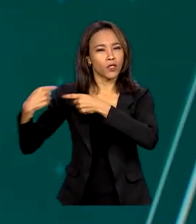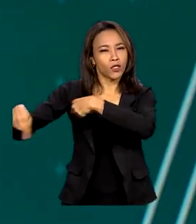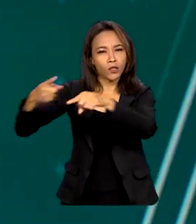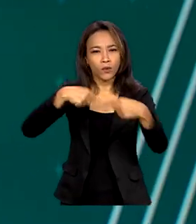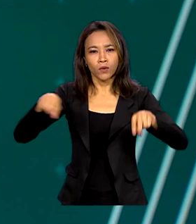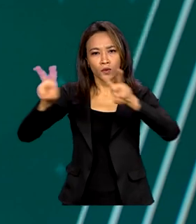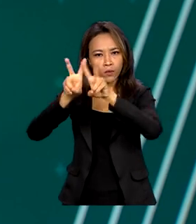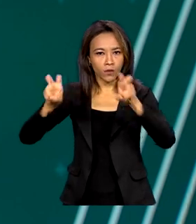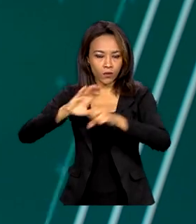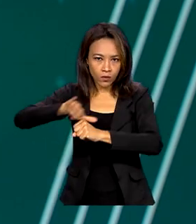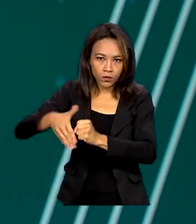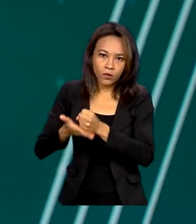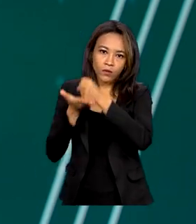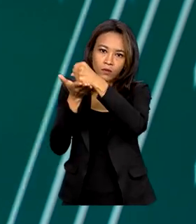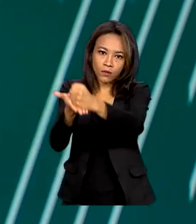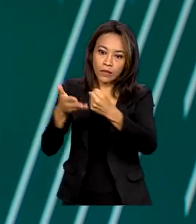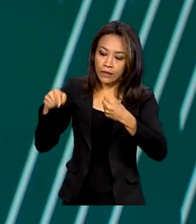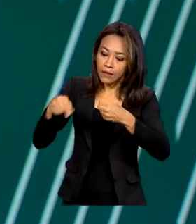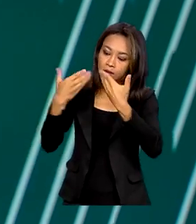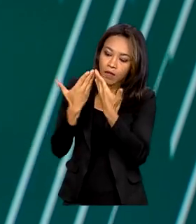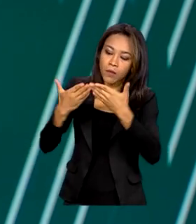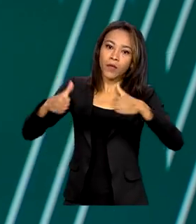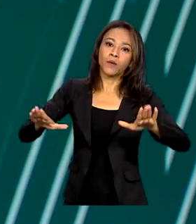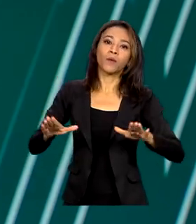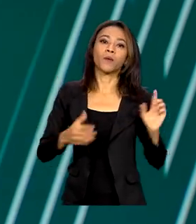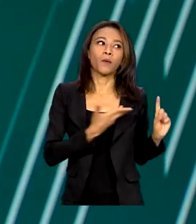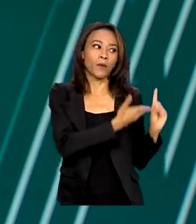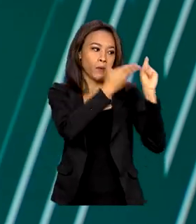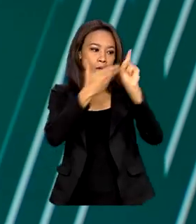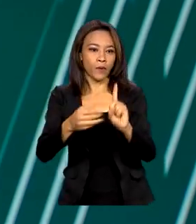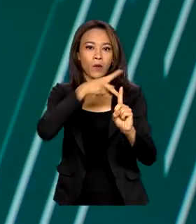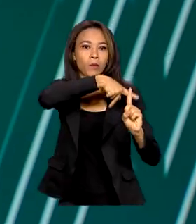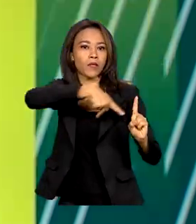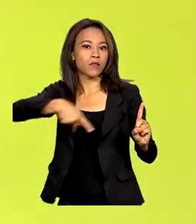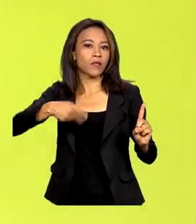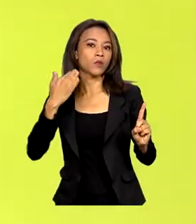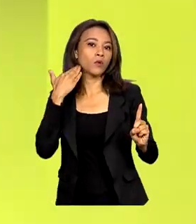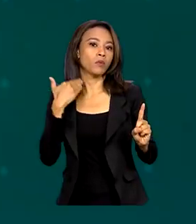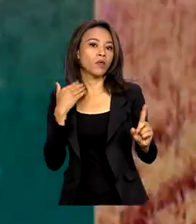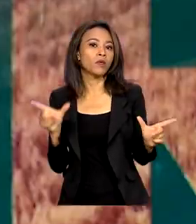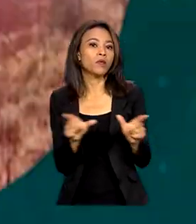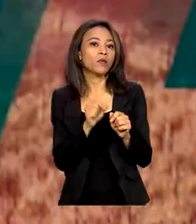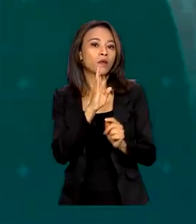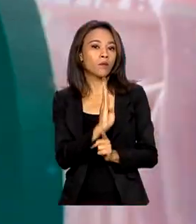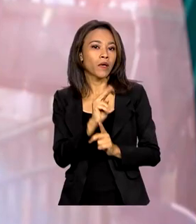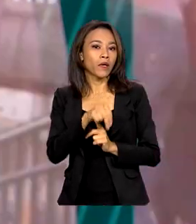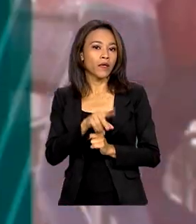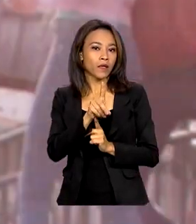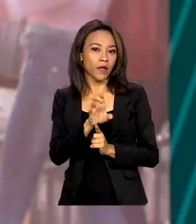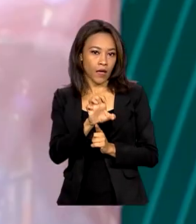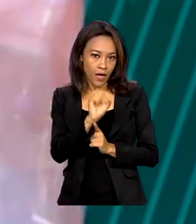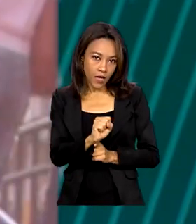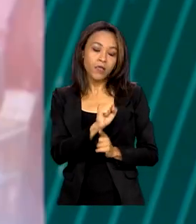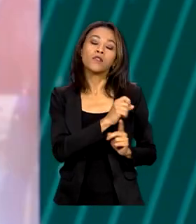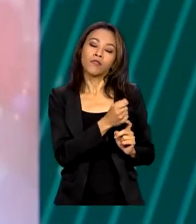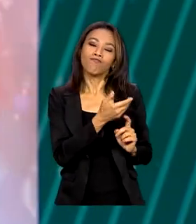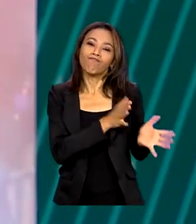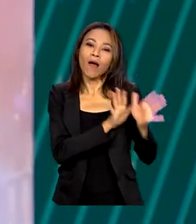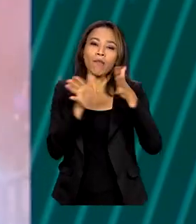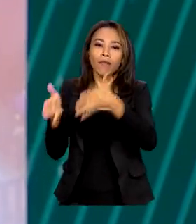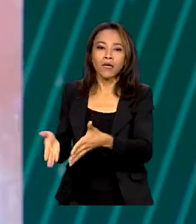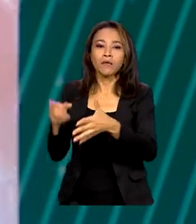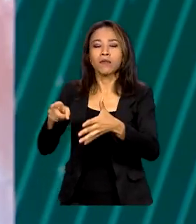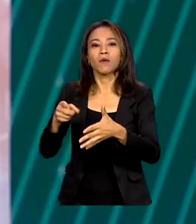sustentável. Na abertura, o presidente do BNDES defendeu a participação do banco nesse processo por meio da